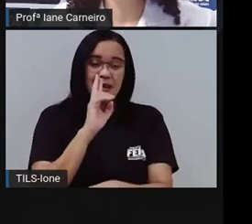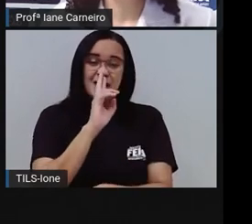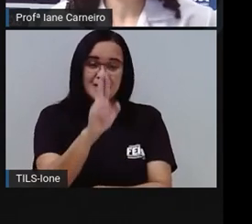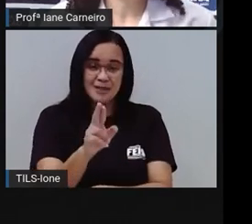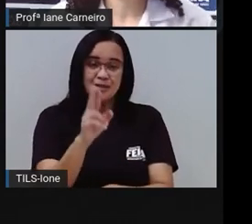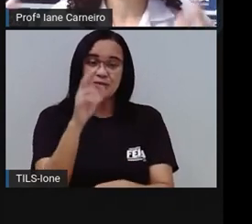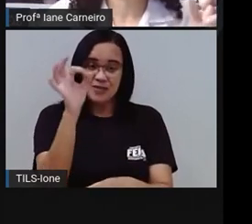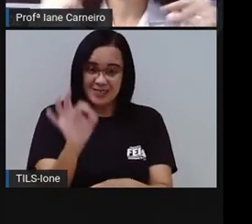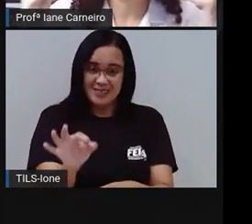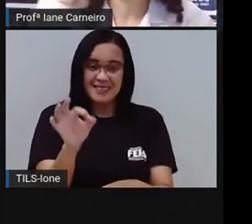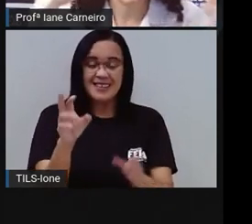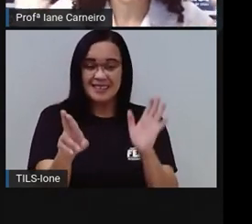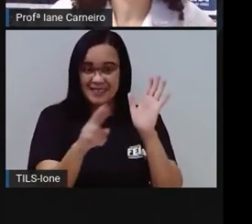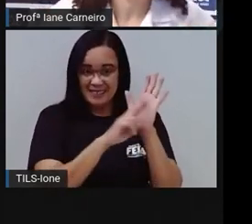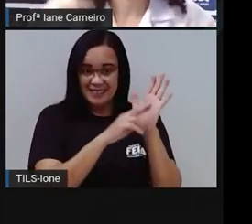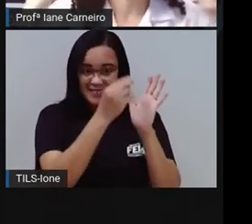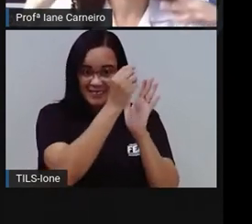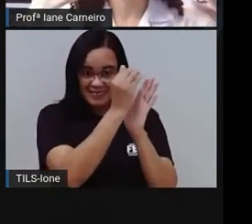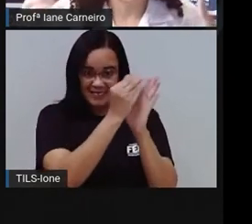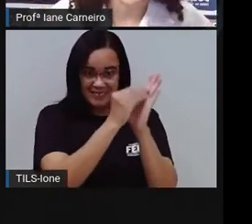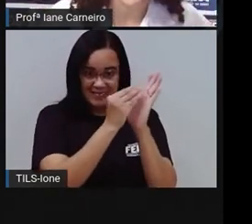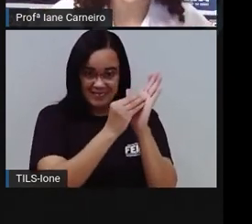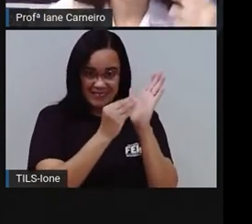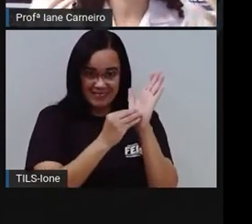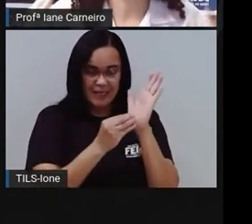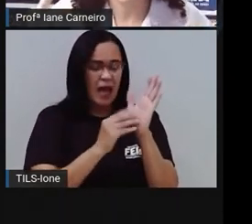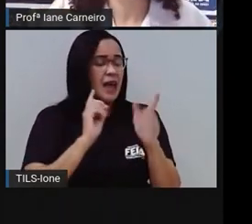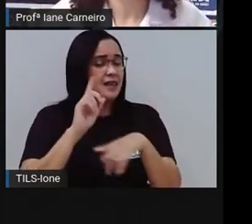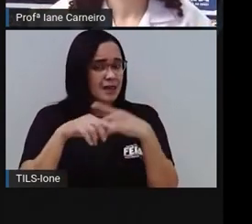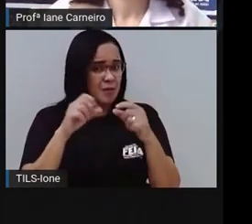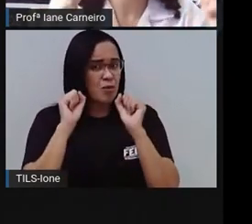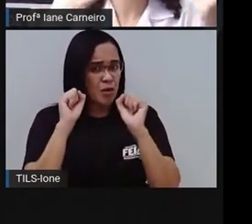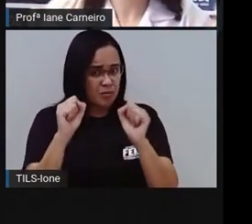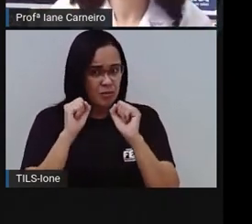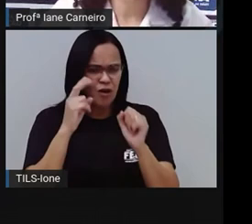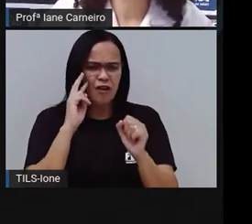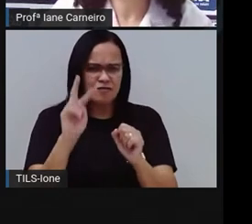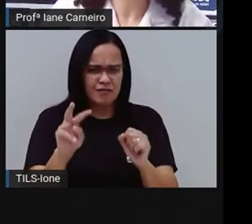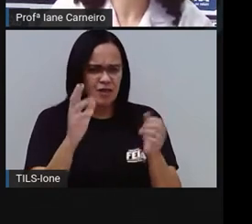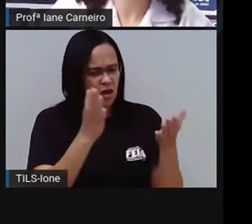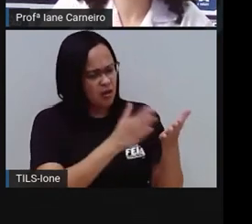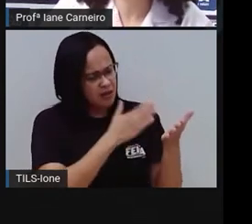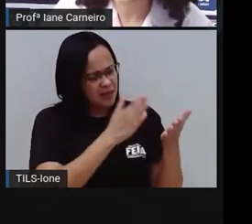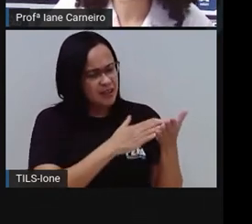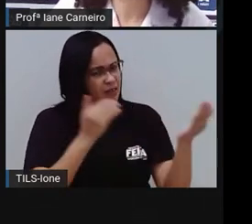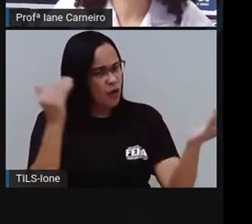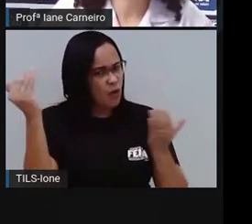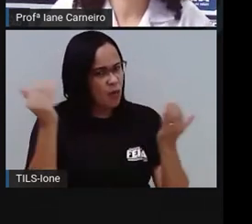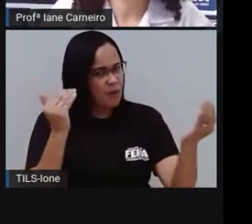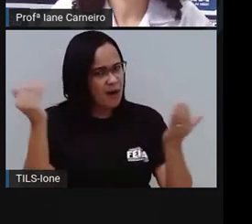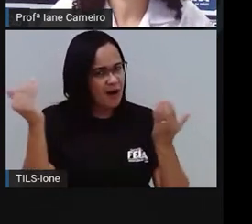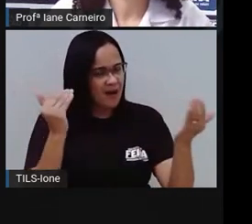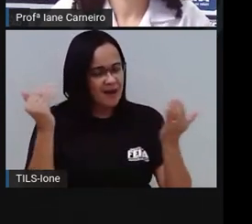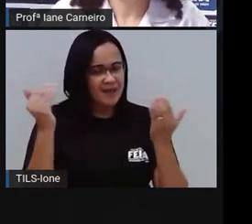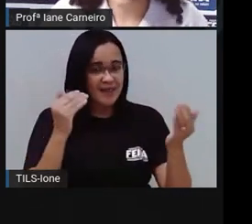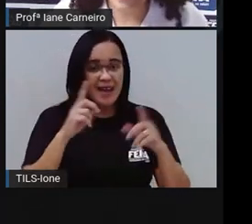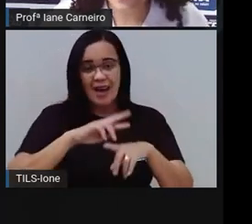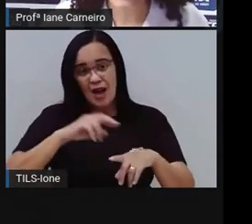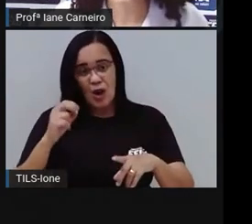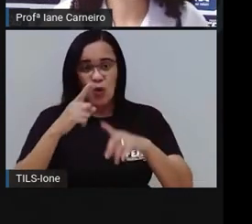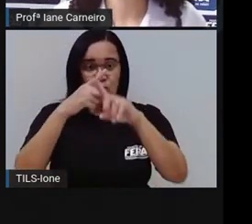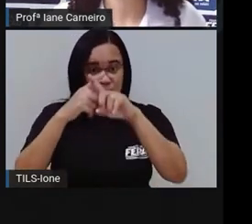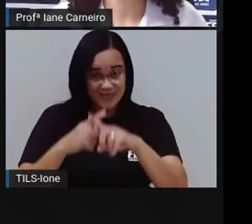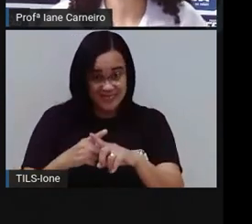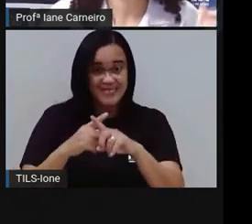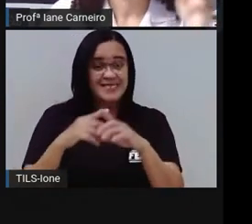tá bom? E aí vocês podem ver depois, procurar o livro na internet. E vocês podem fazer aí na casa de vocês, tá bom? É desafio, certo?